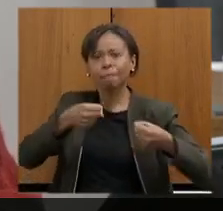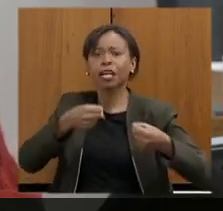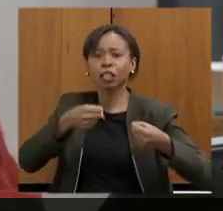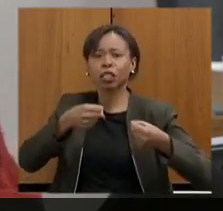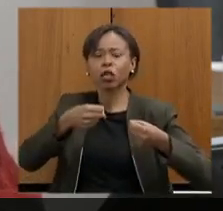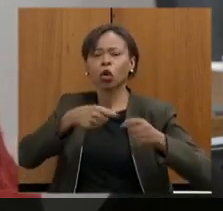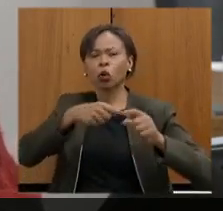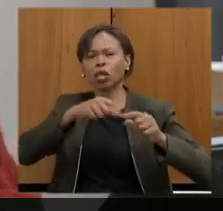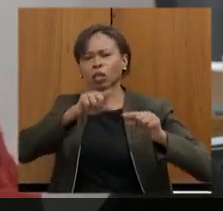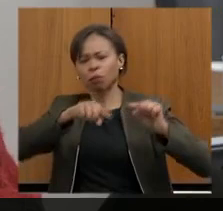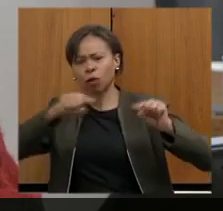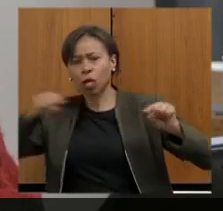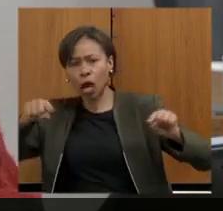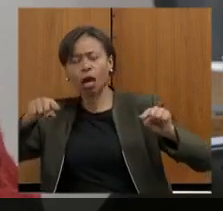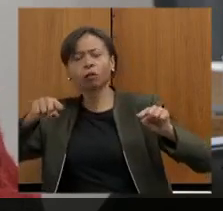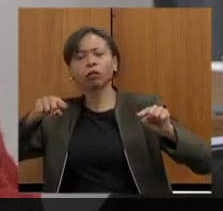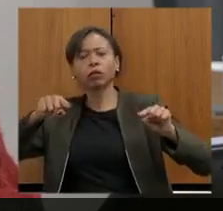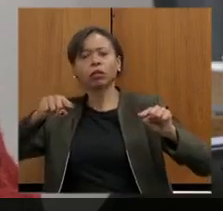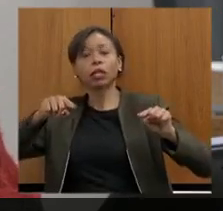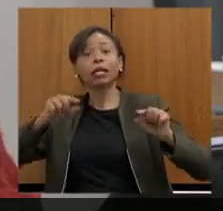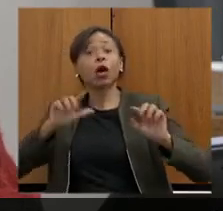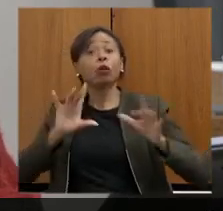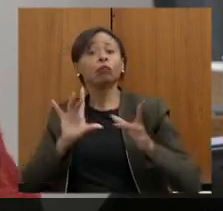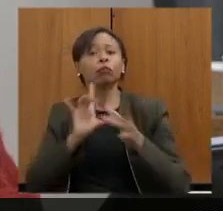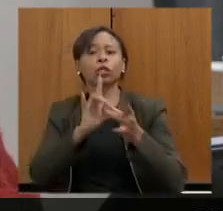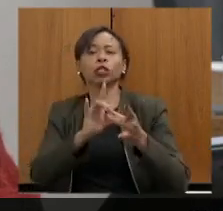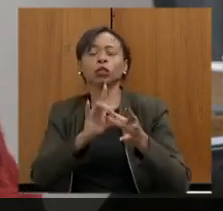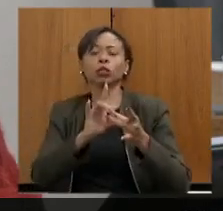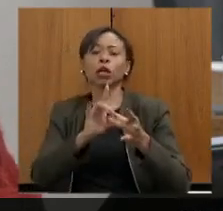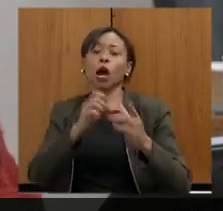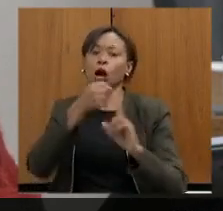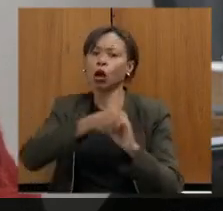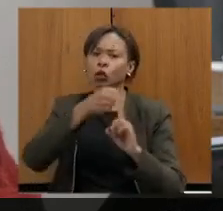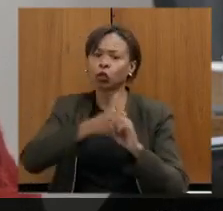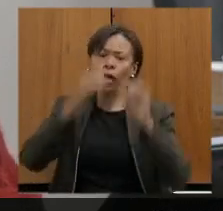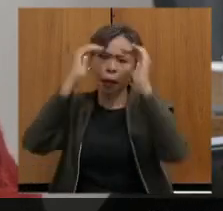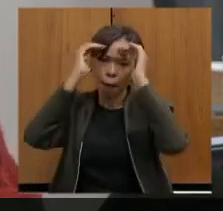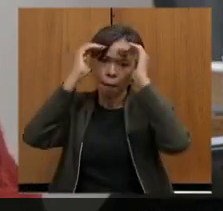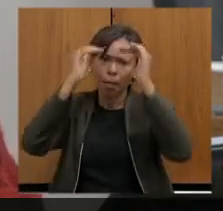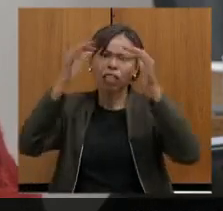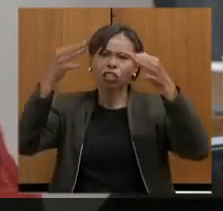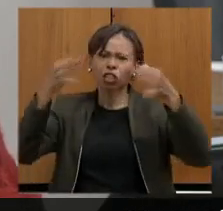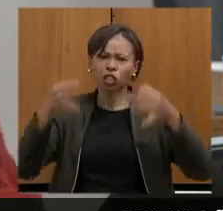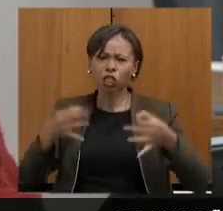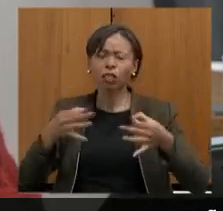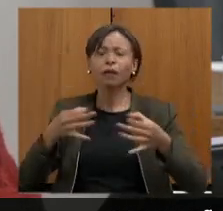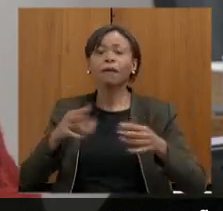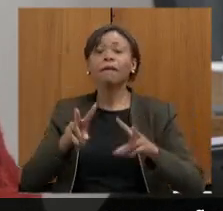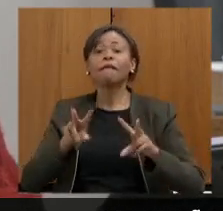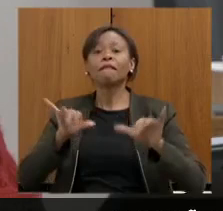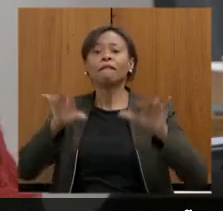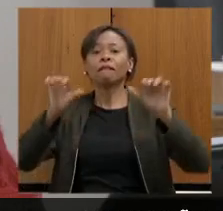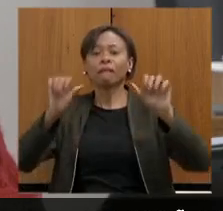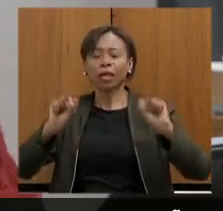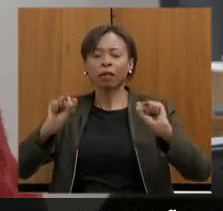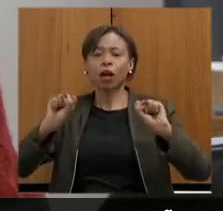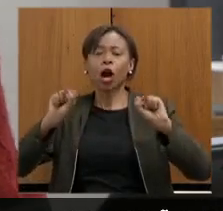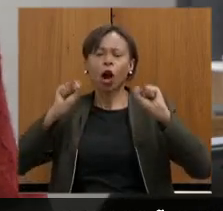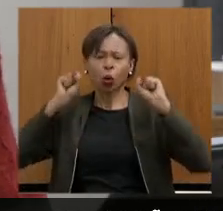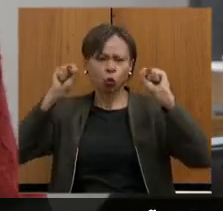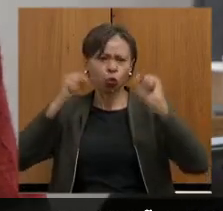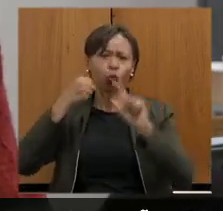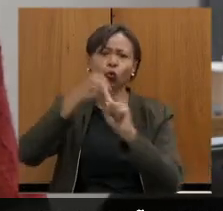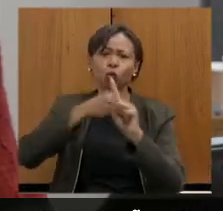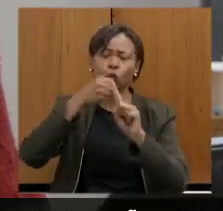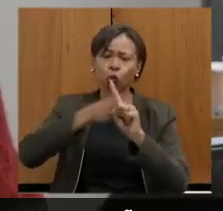somos unidas na luta por direitos respeito dignidade viva a luta LGBTQIA+, viva as